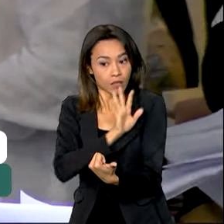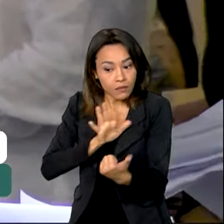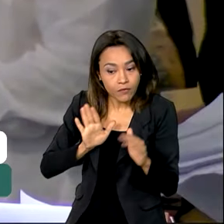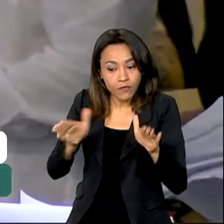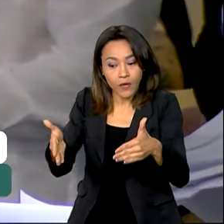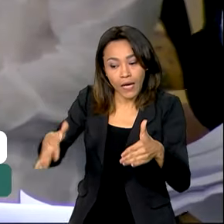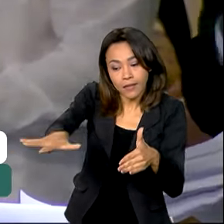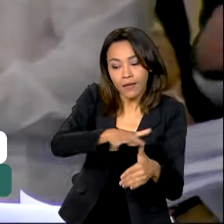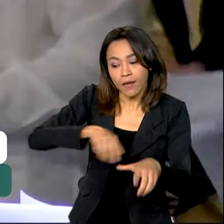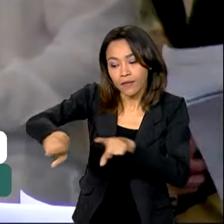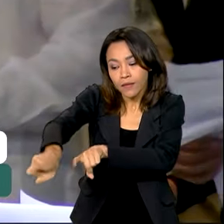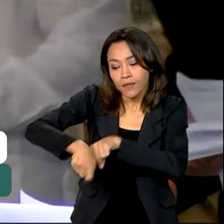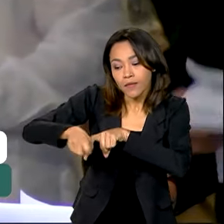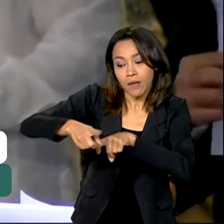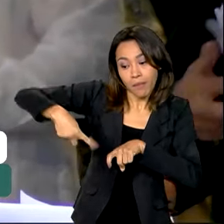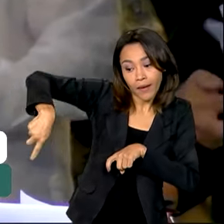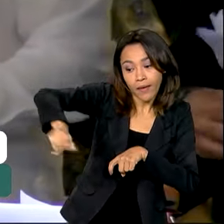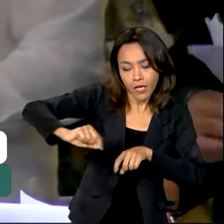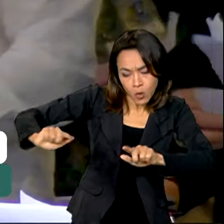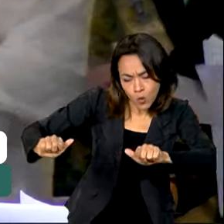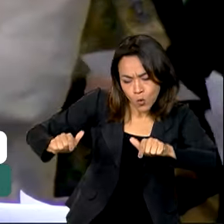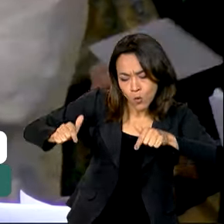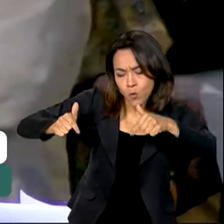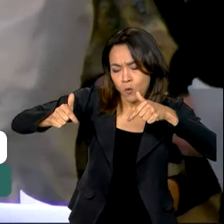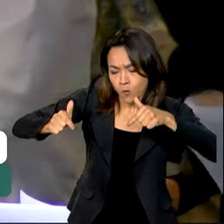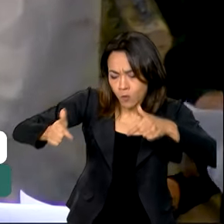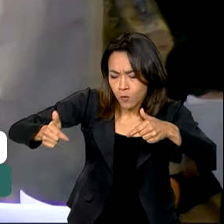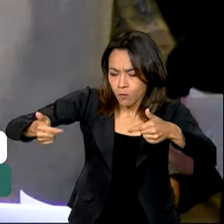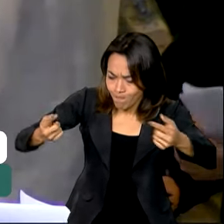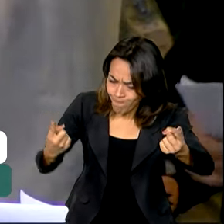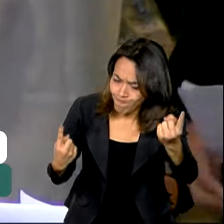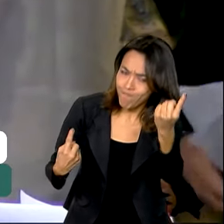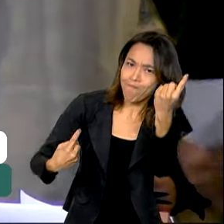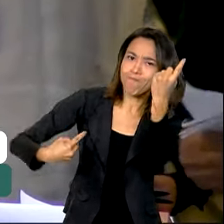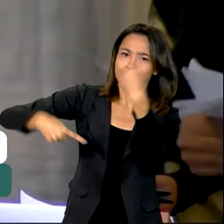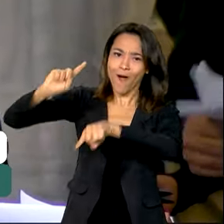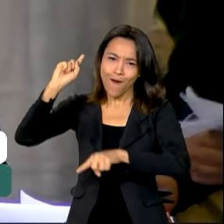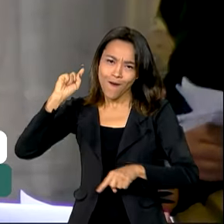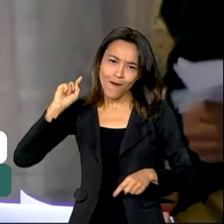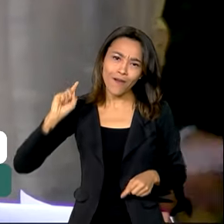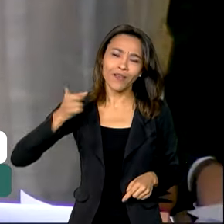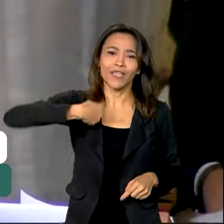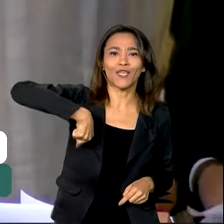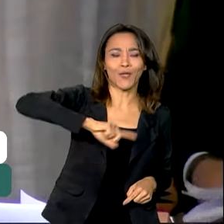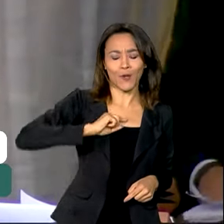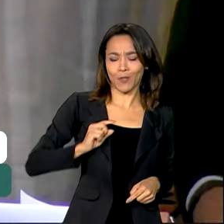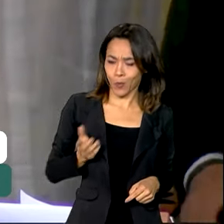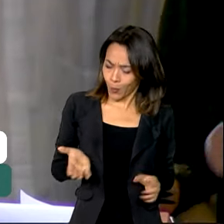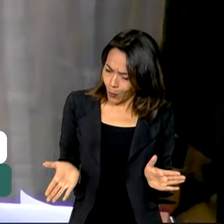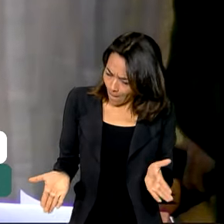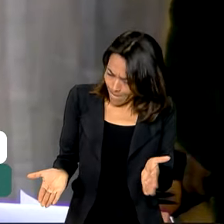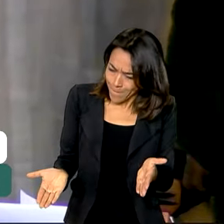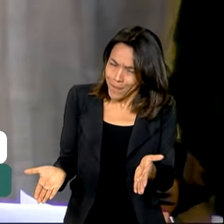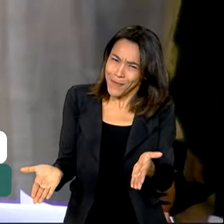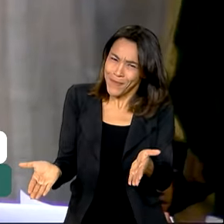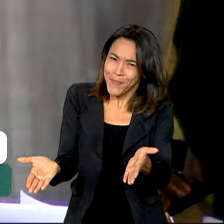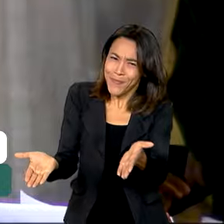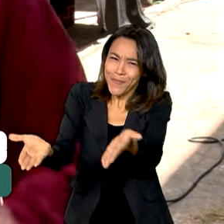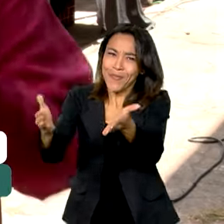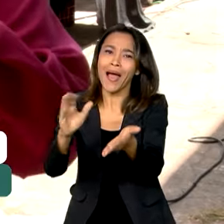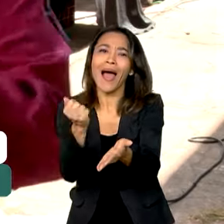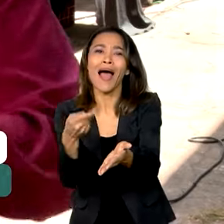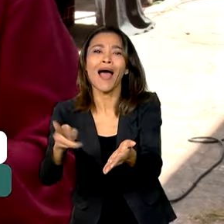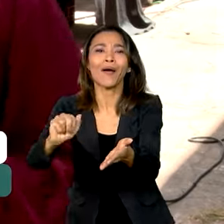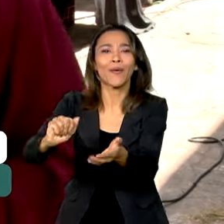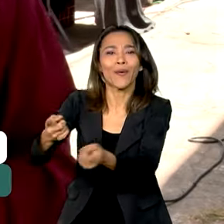que a agricultura familiar avance, dê um salto, cresça e, sobretudo, que a gente possa fazer avançar a agroecologia.